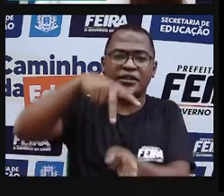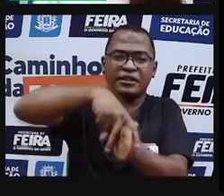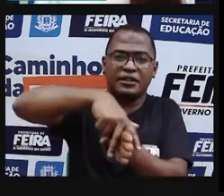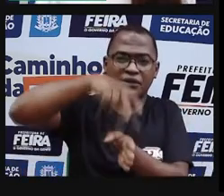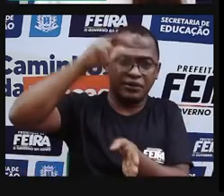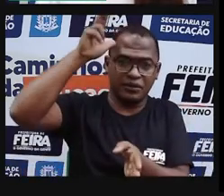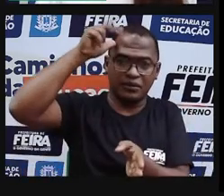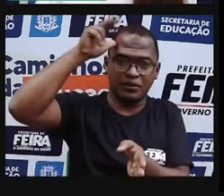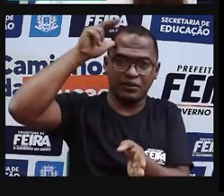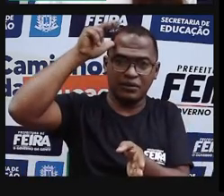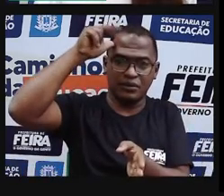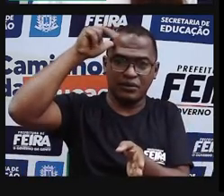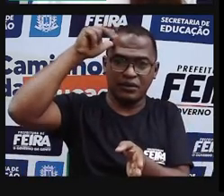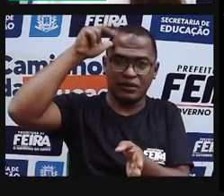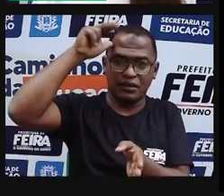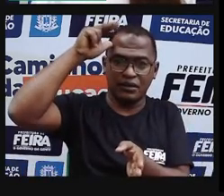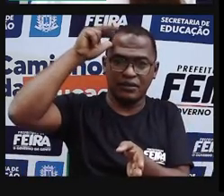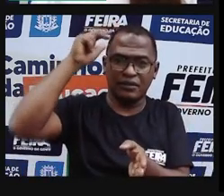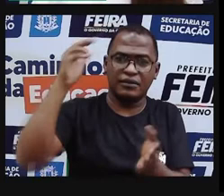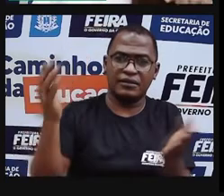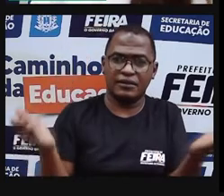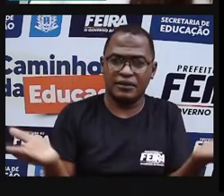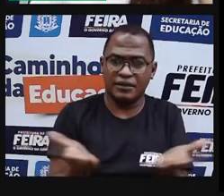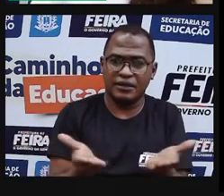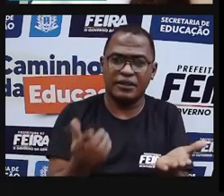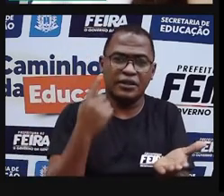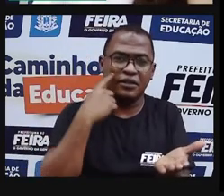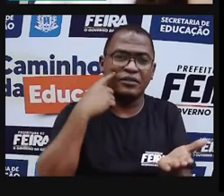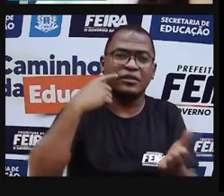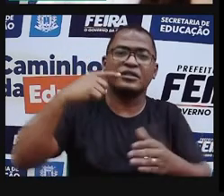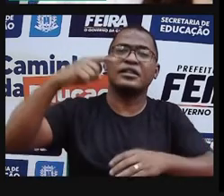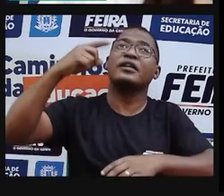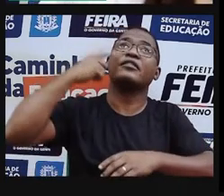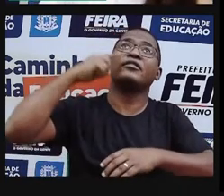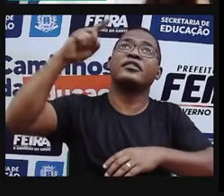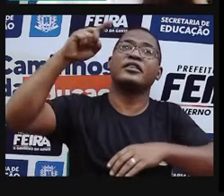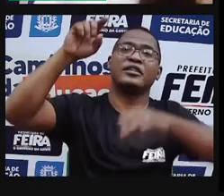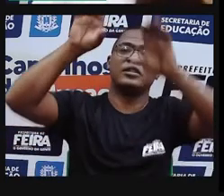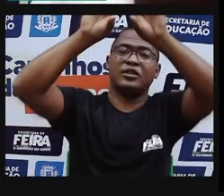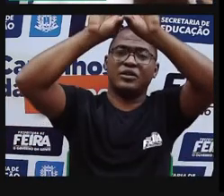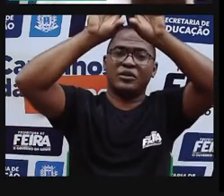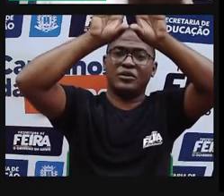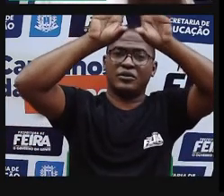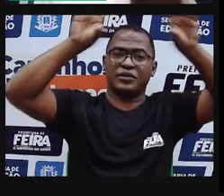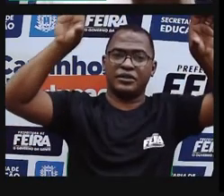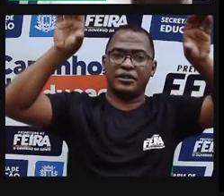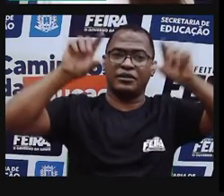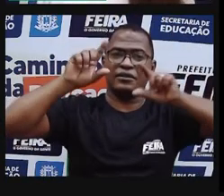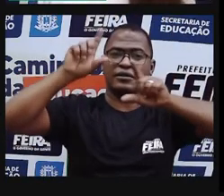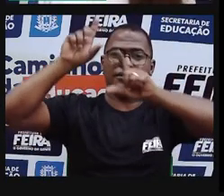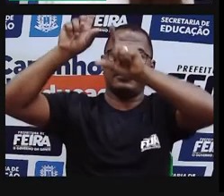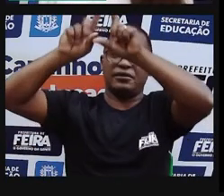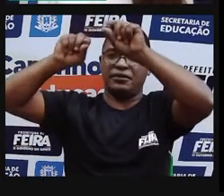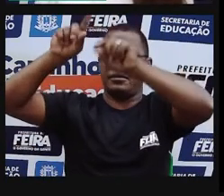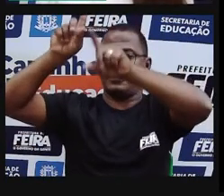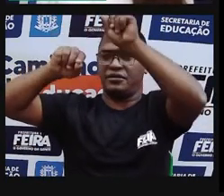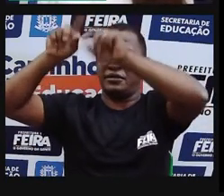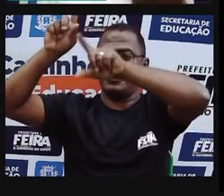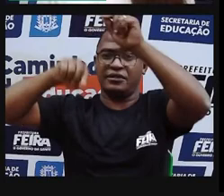perceber os elementos do sertão. Um céu muito cheio de estrelas, como é o nosso céu